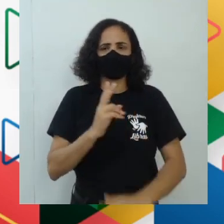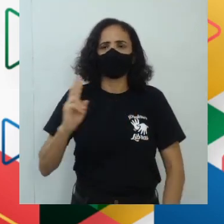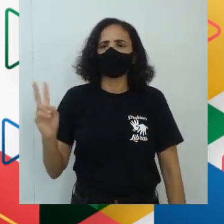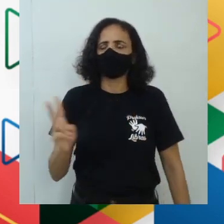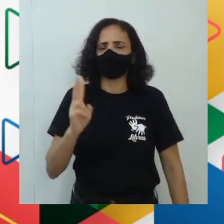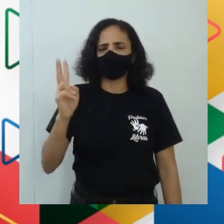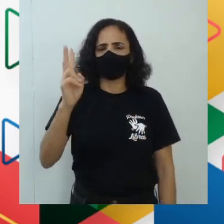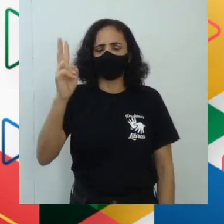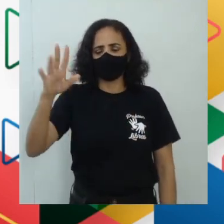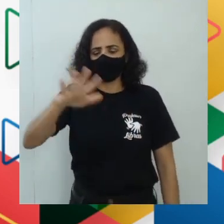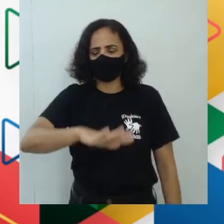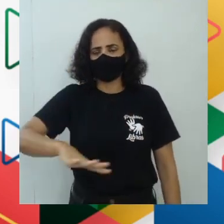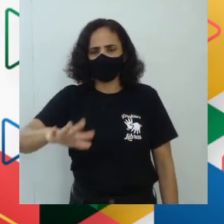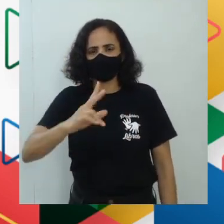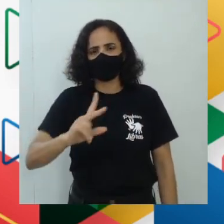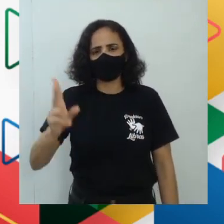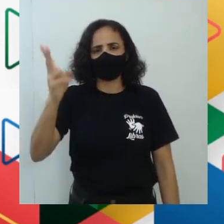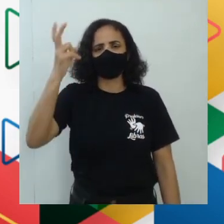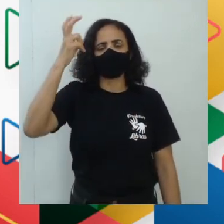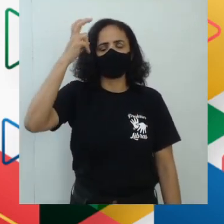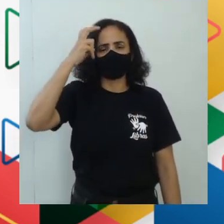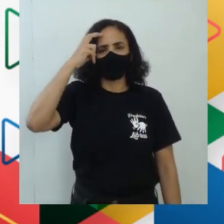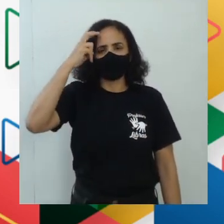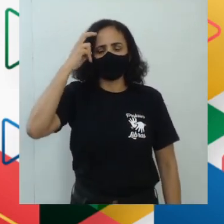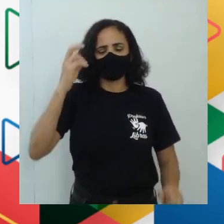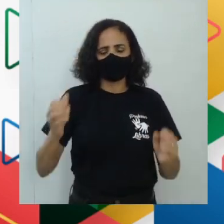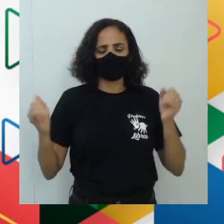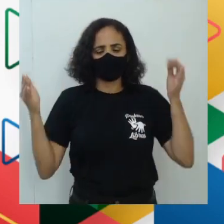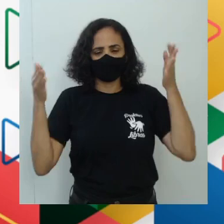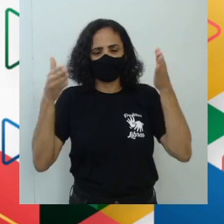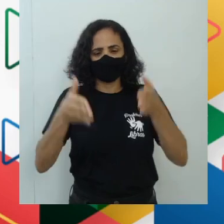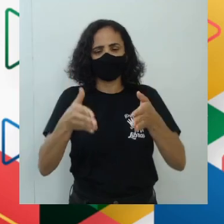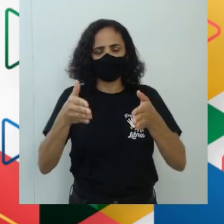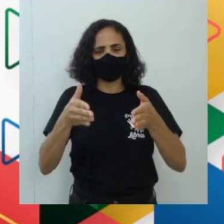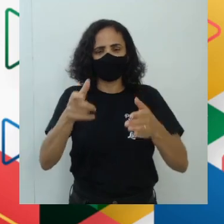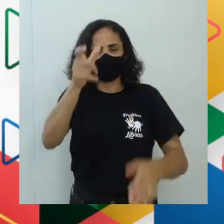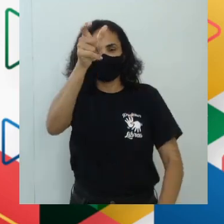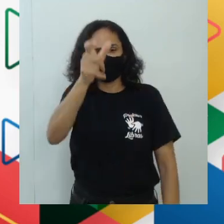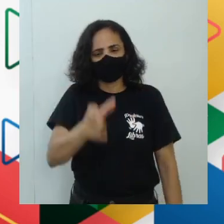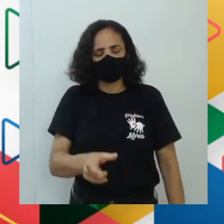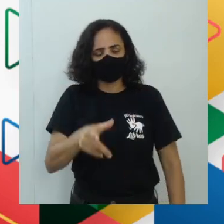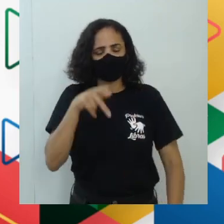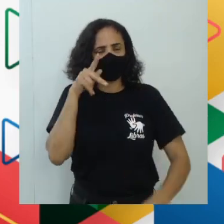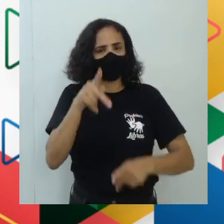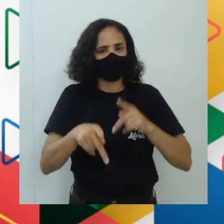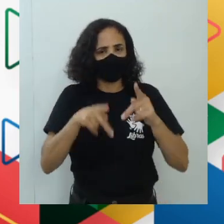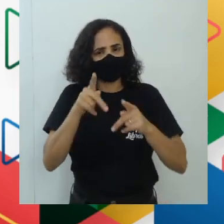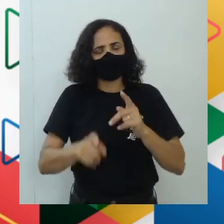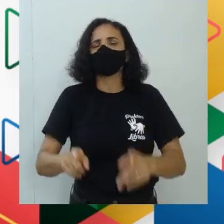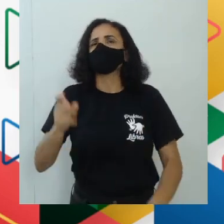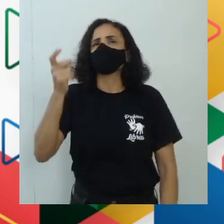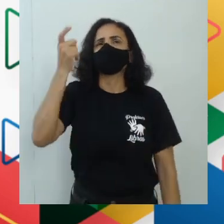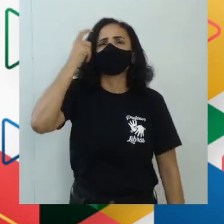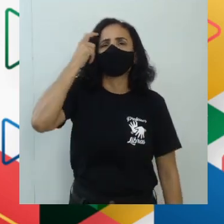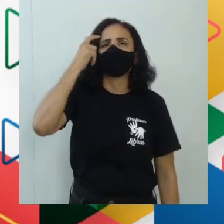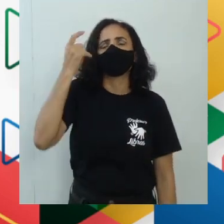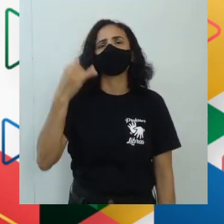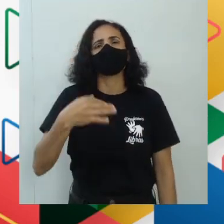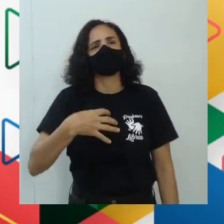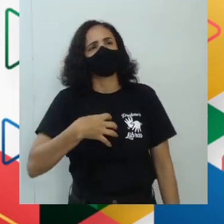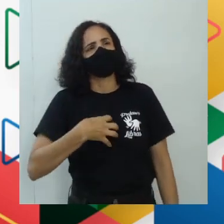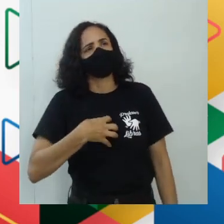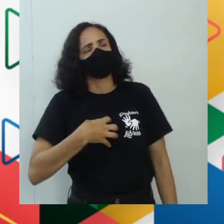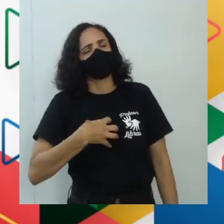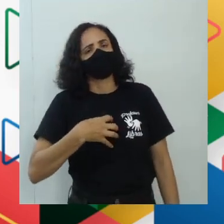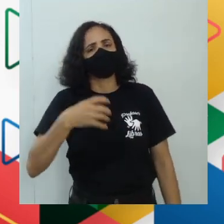culturais, voltados para uma forma de pensar de um determinado povo. Então, essa forma, essa forma de